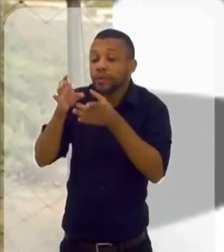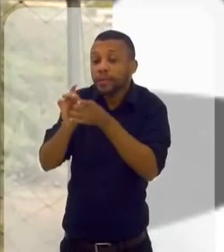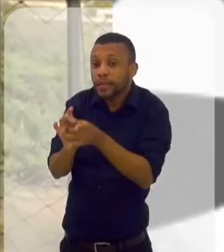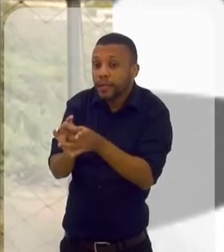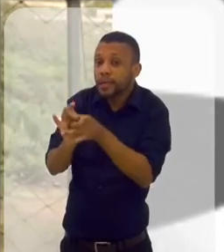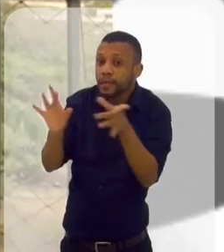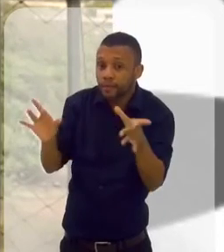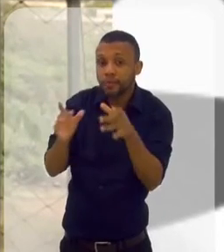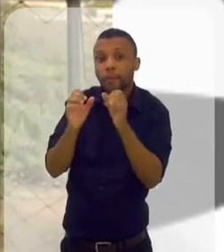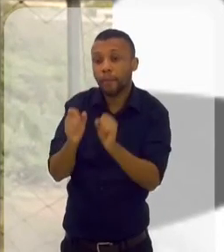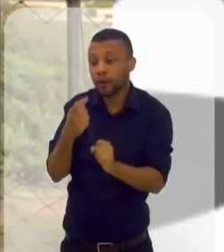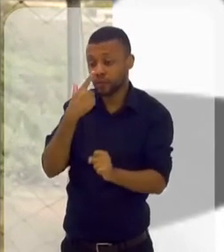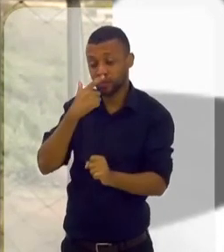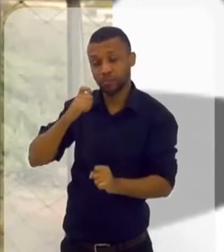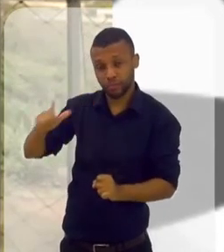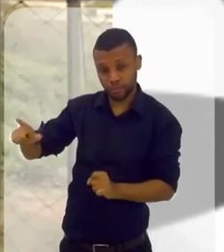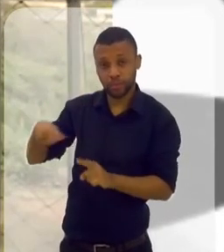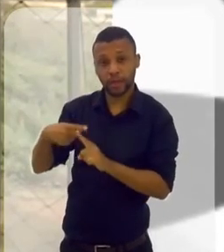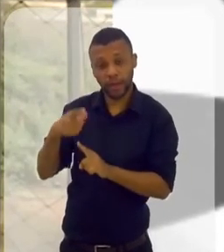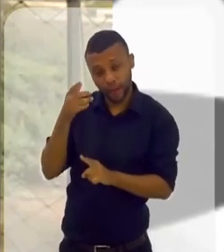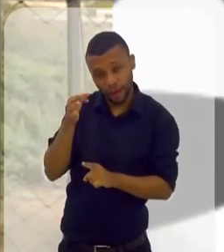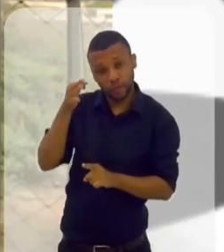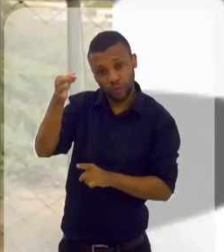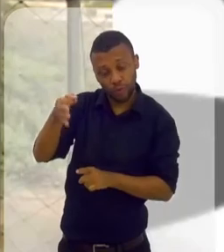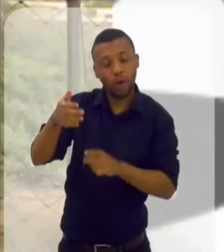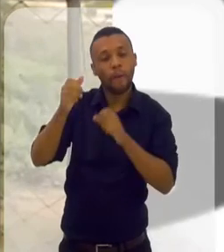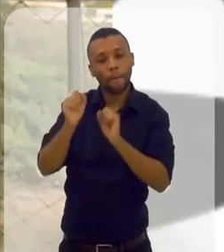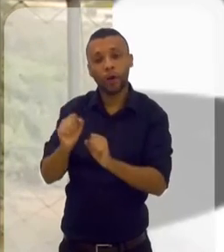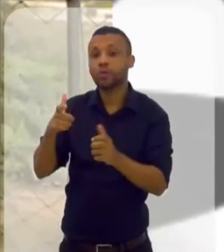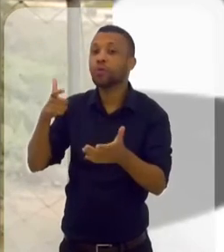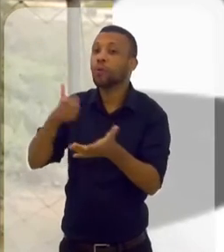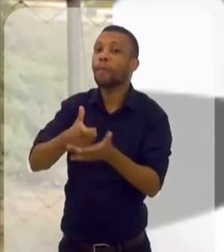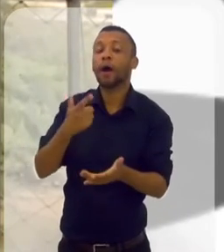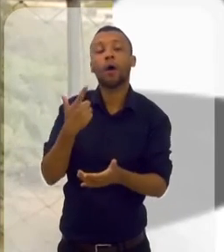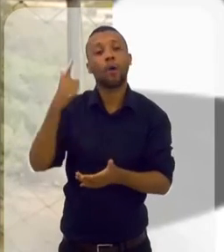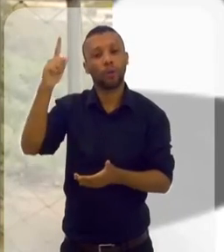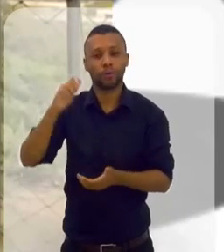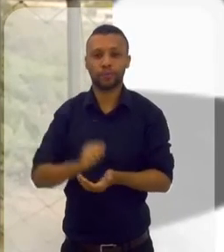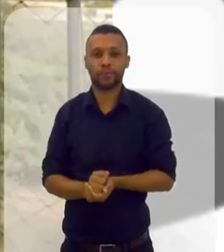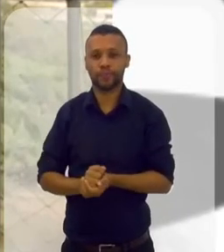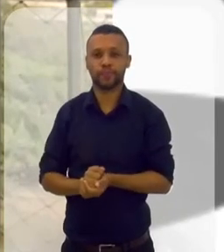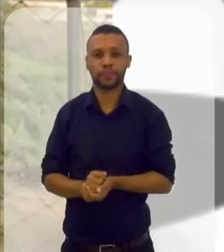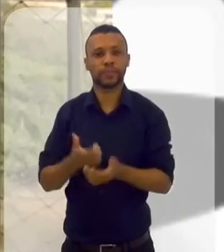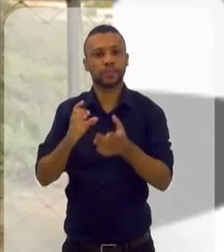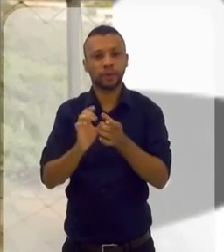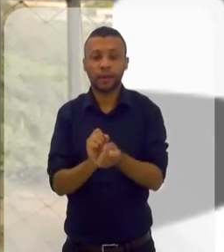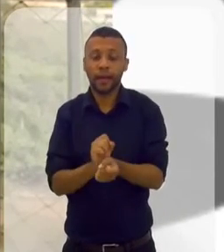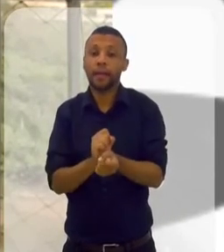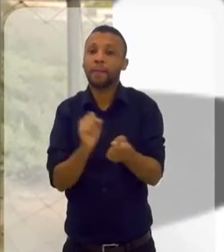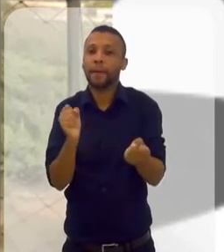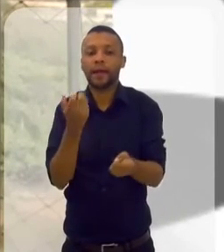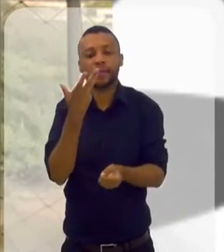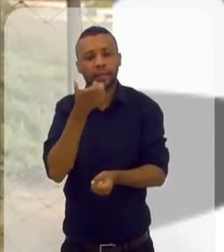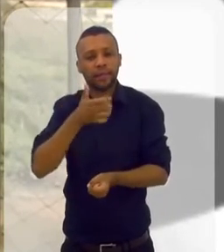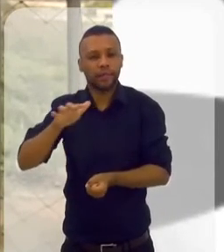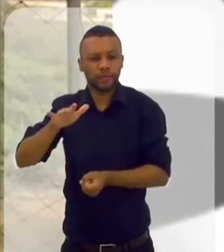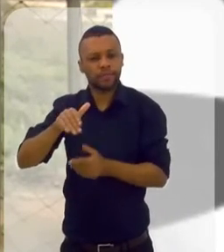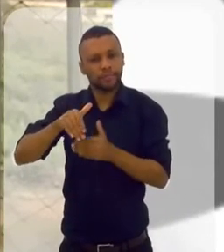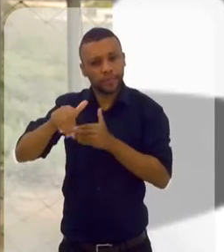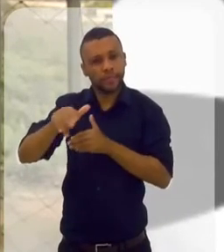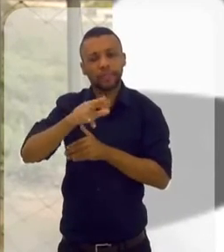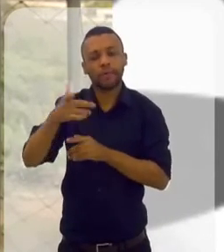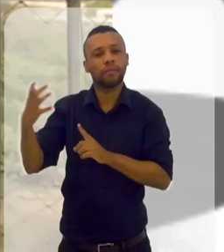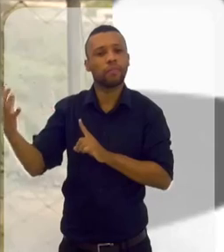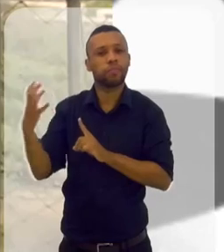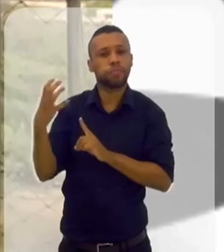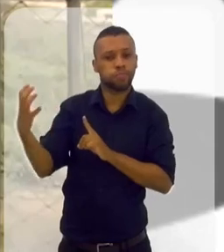ter o doce que você quiser. Você pode jogar fora, porque amanhã eu posso comprar outro. E aí, ela liberta essa criança. E é isso que nós vamos fazer daqui a pouco aí,